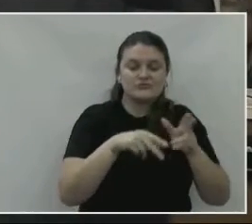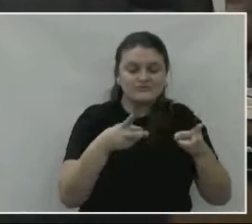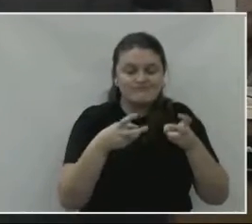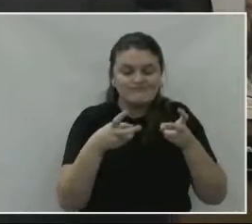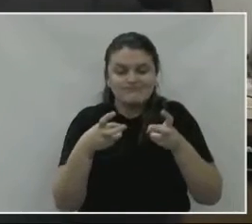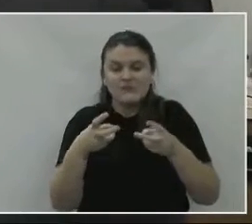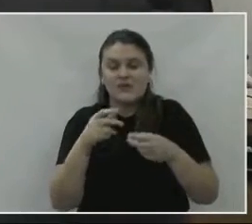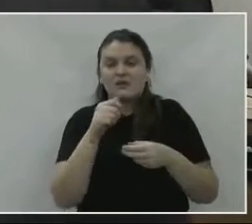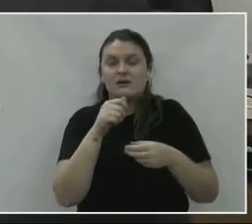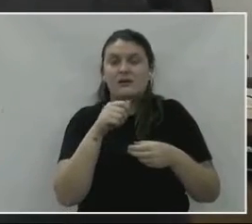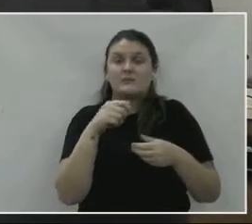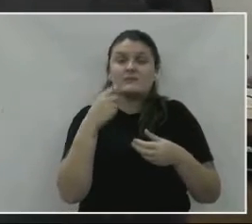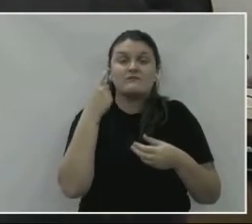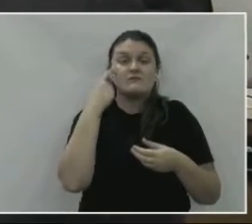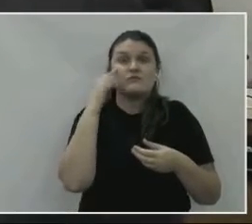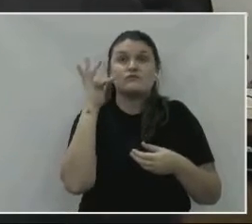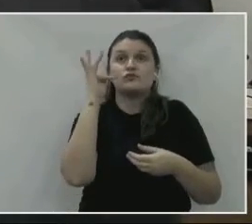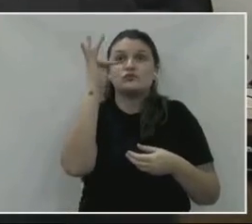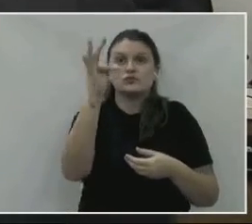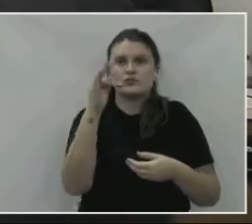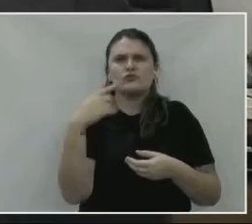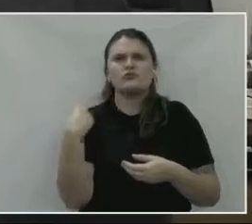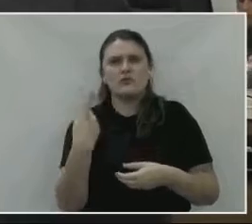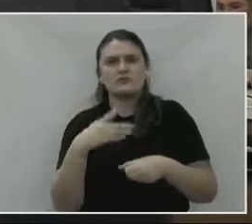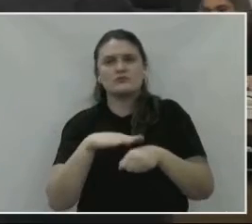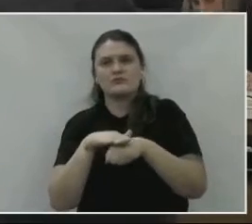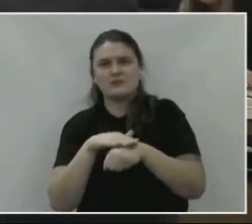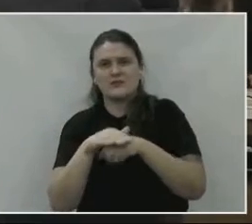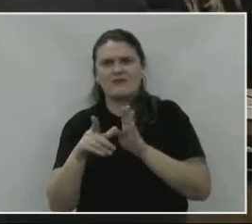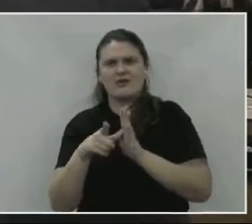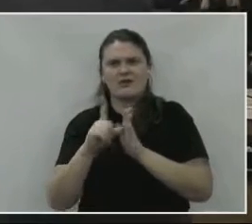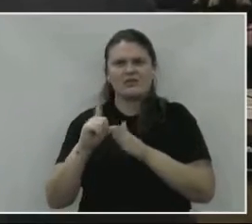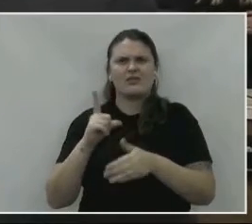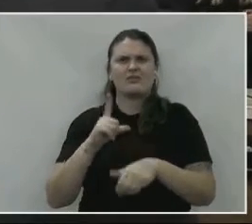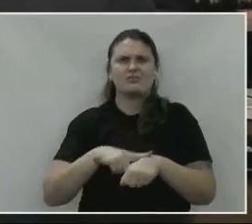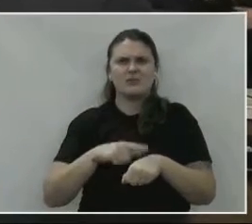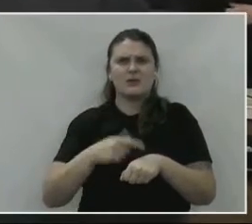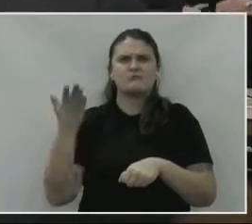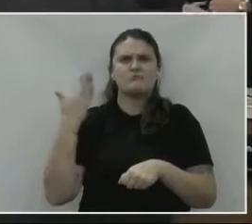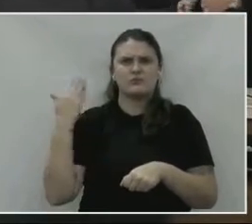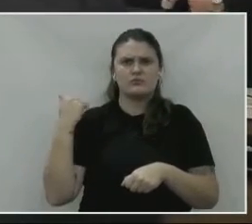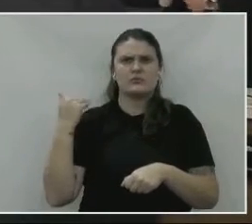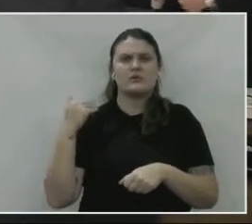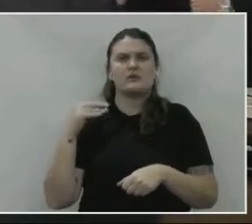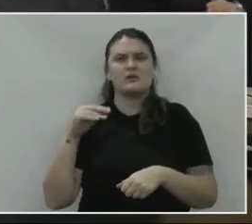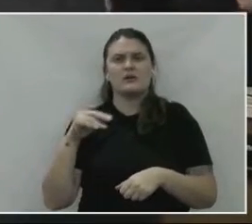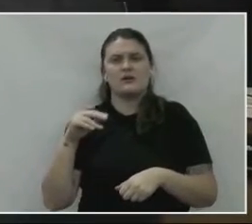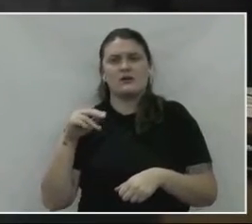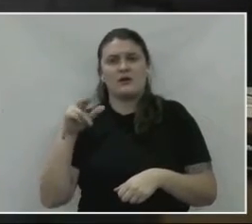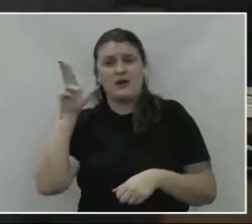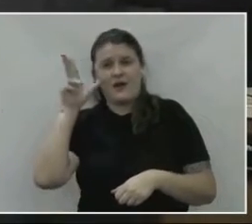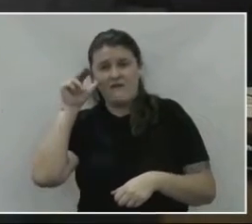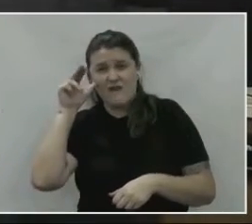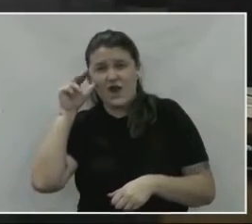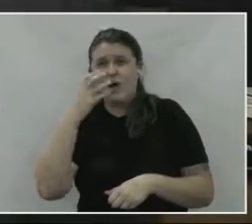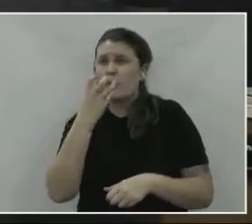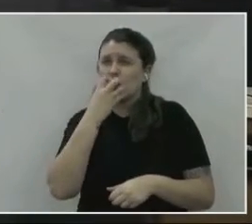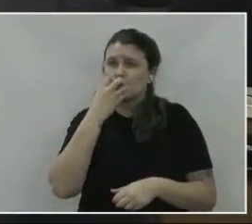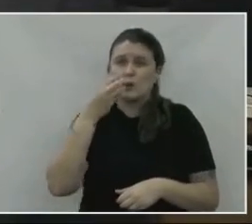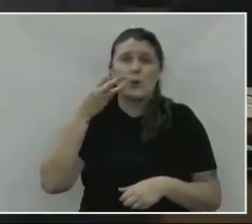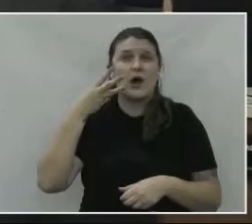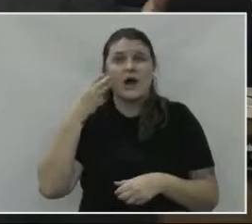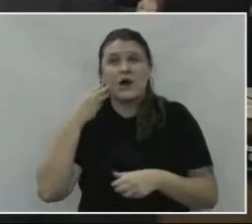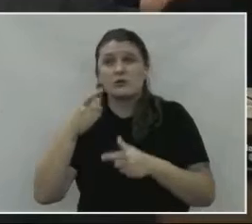mas também não pode ser descartado. Nós conversávamos um pouquinho ali antes, há um tempo atrás, a presença de animais era muito maior, depois